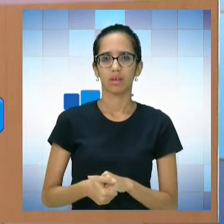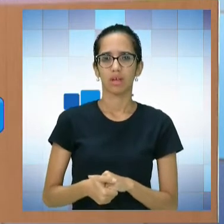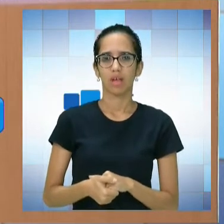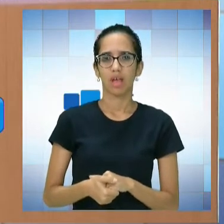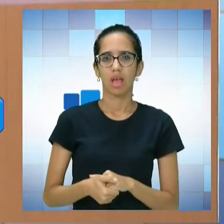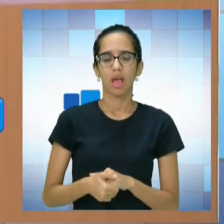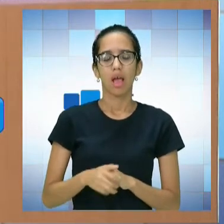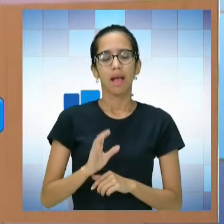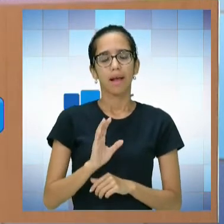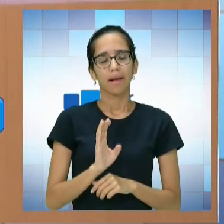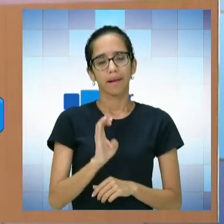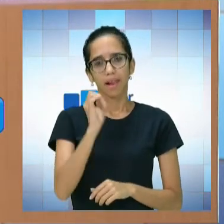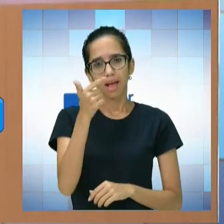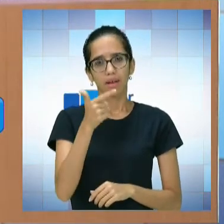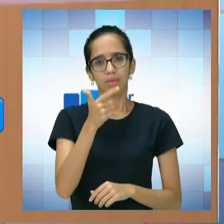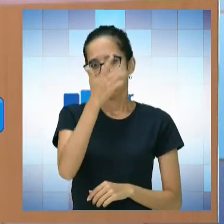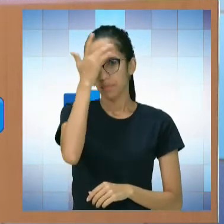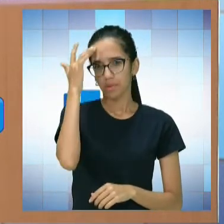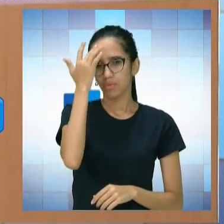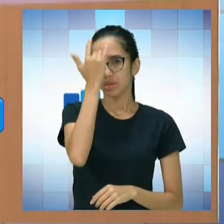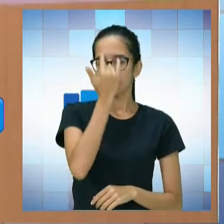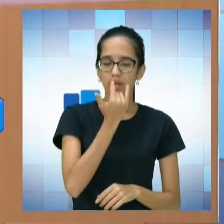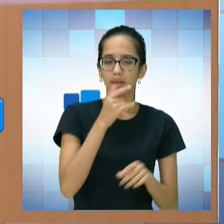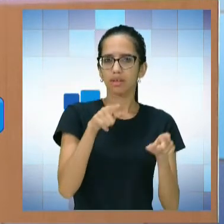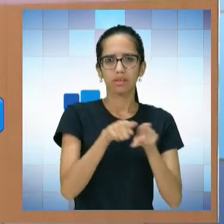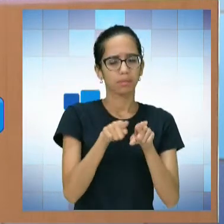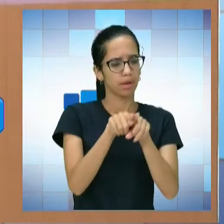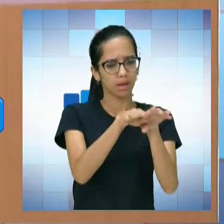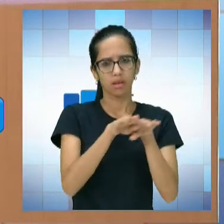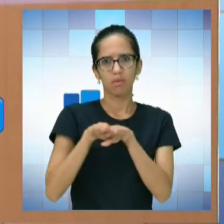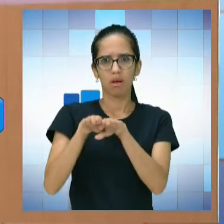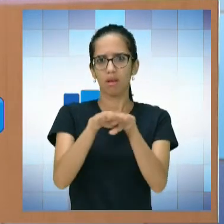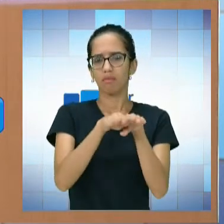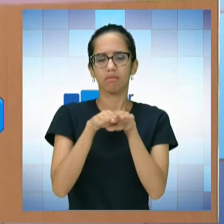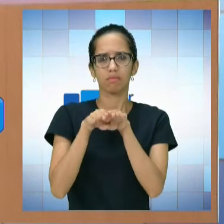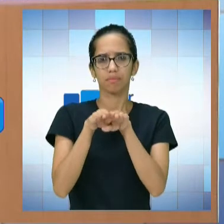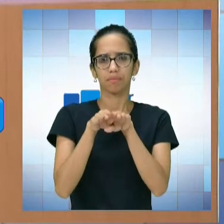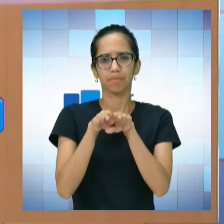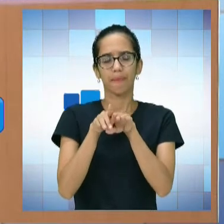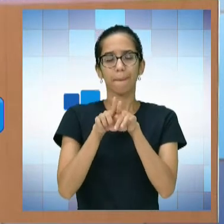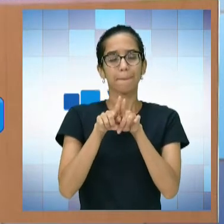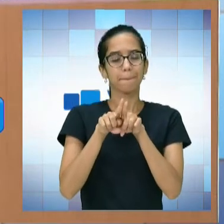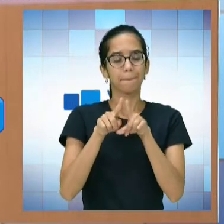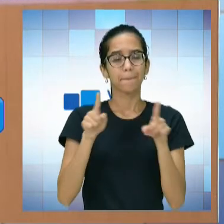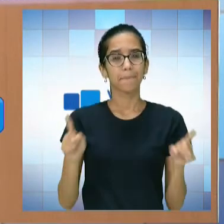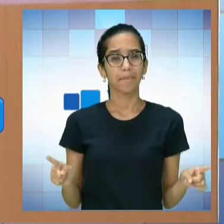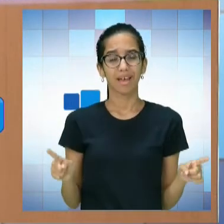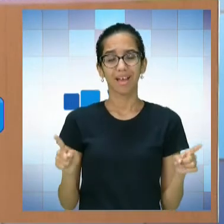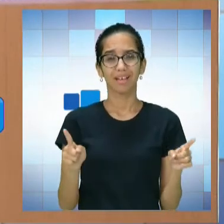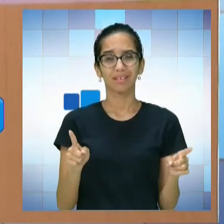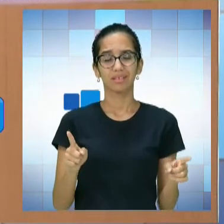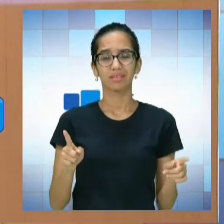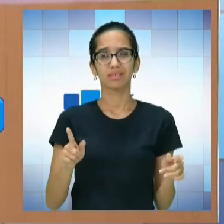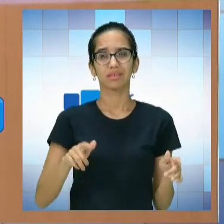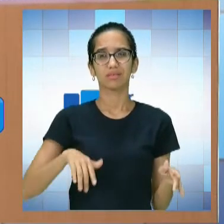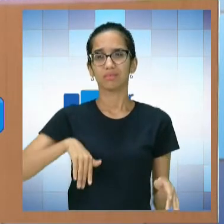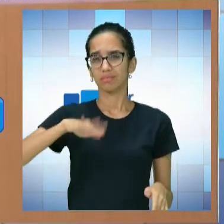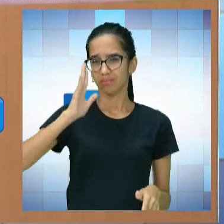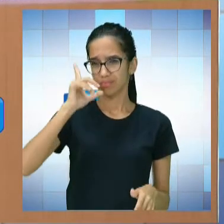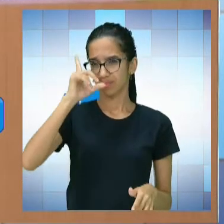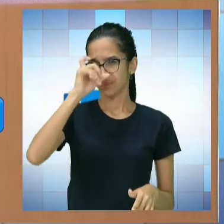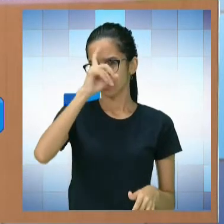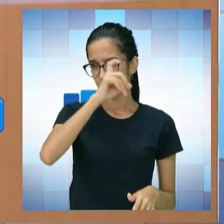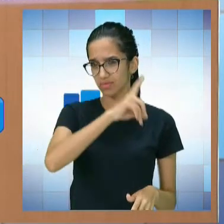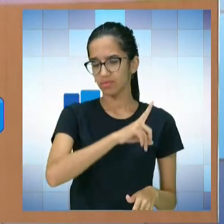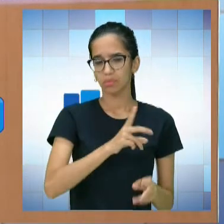diferente. eles têm dificuldades. Agora, a dificuldade maior que o aluno deficiente